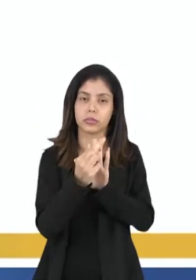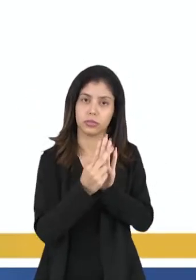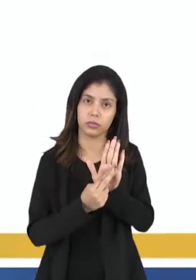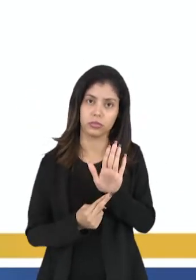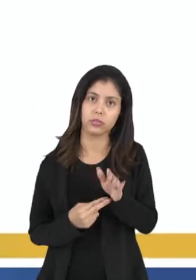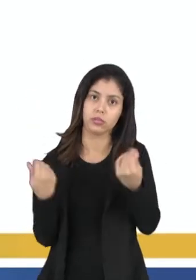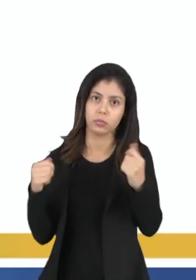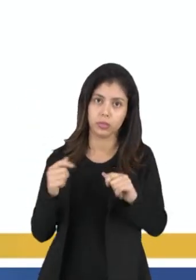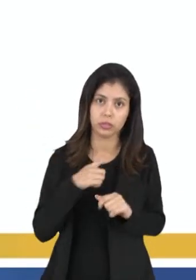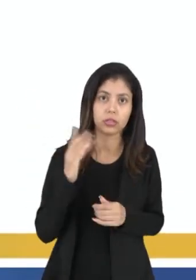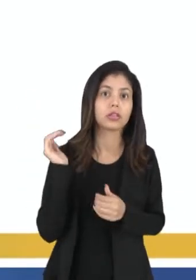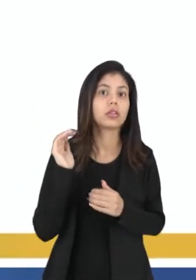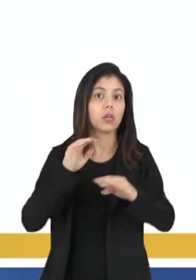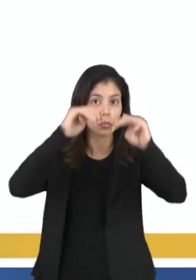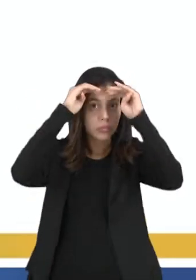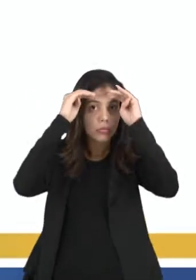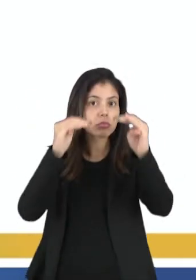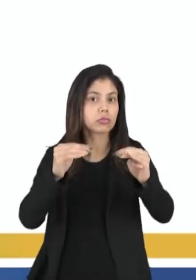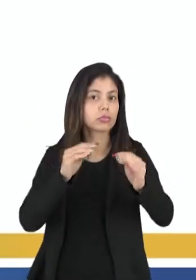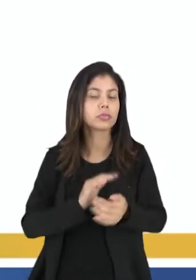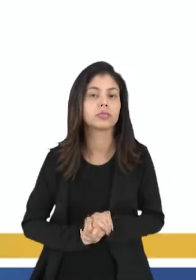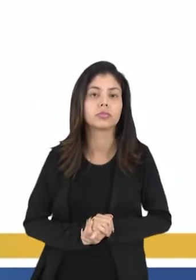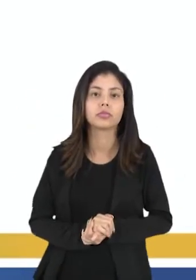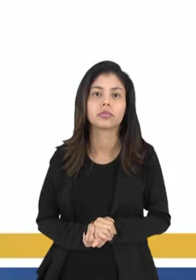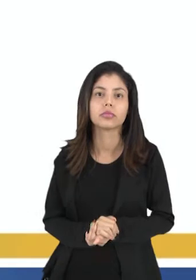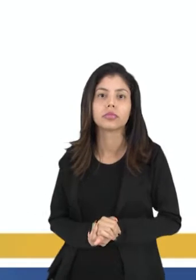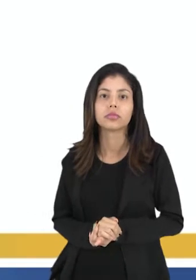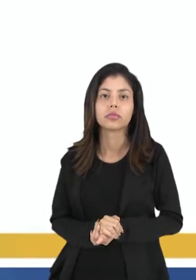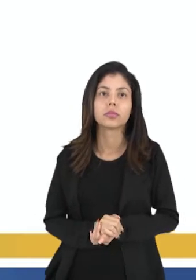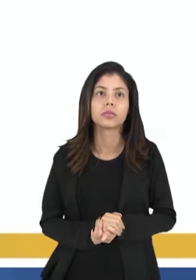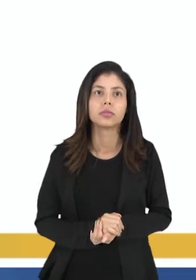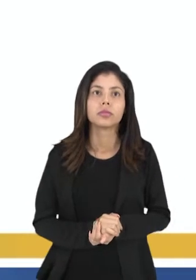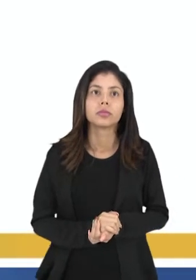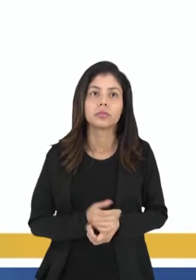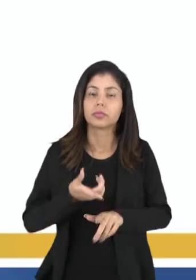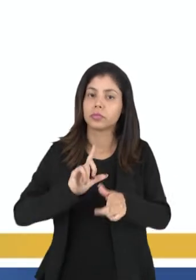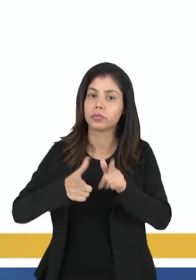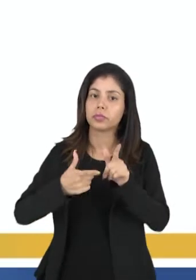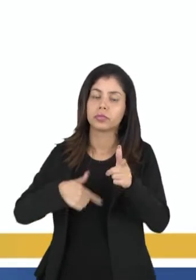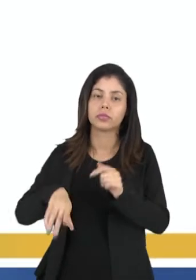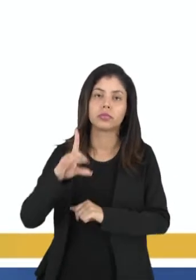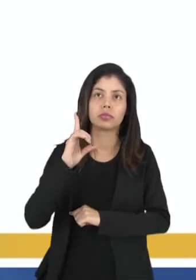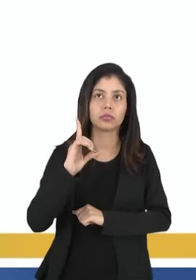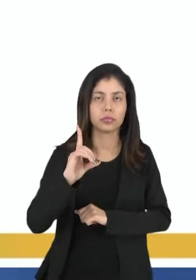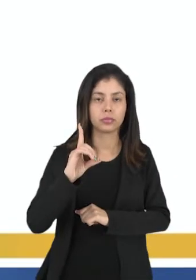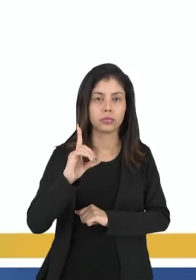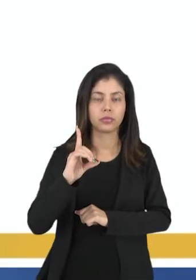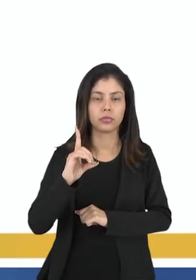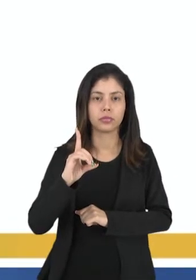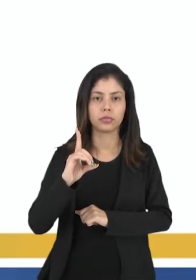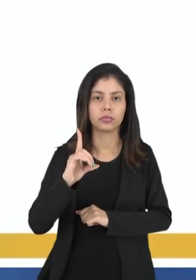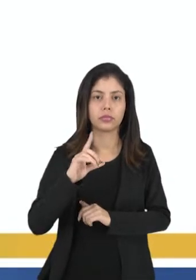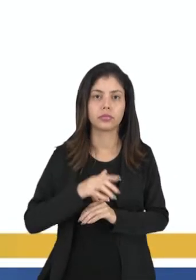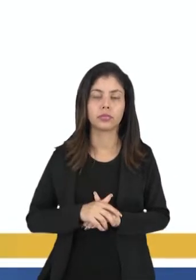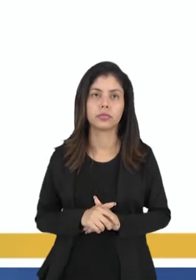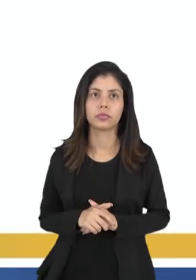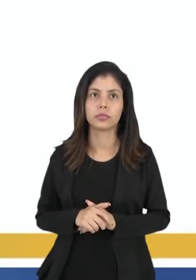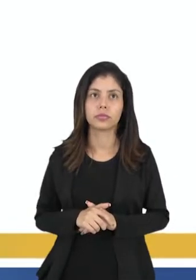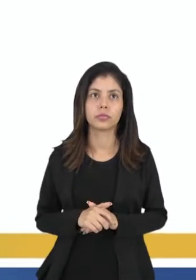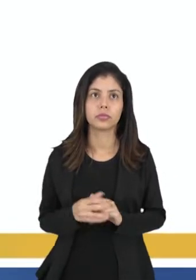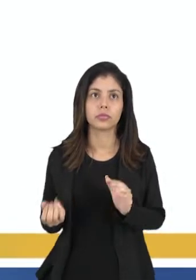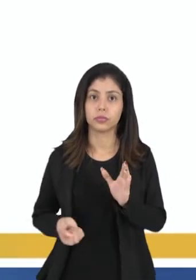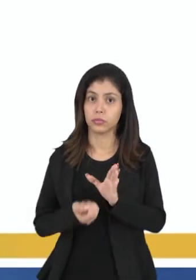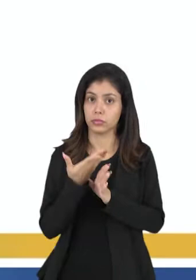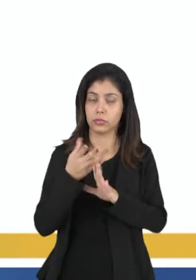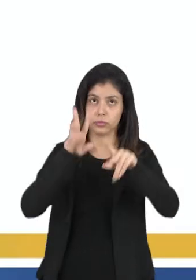que precisam ser cumpridas. Então, a nossa alternativa certa é a alternativa D, criada